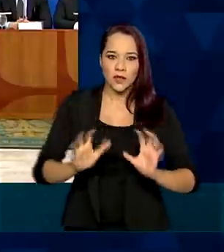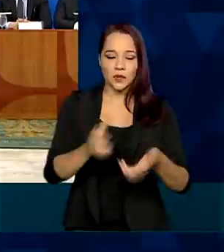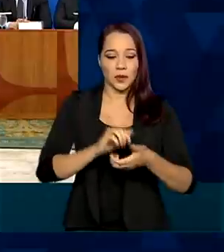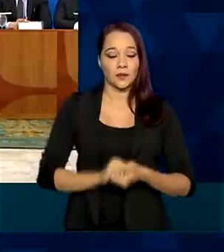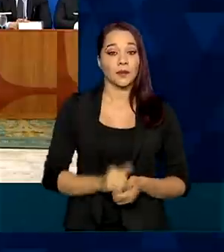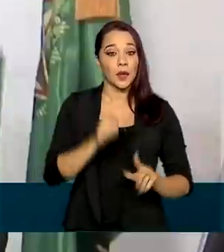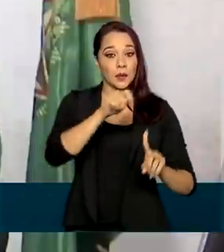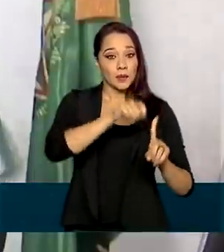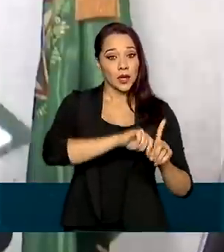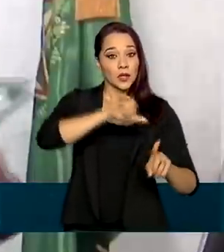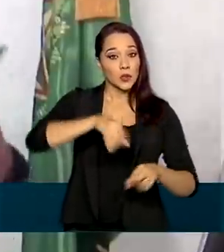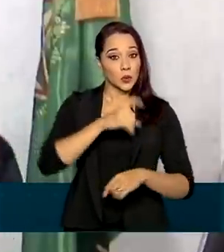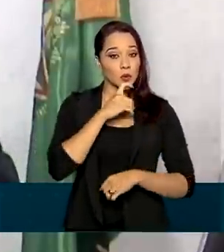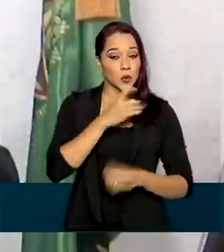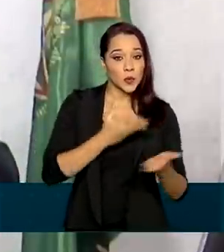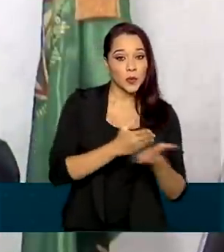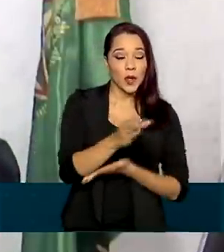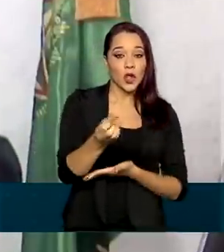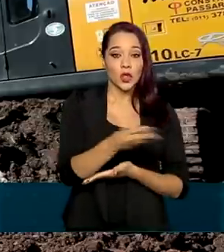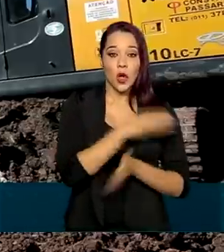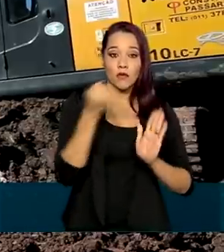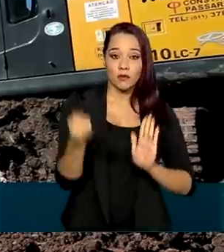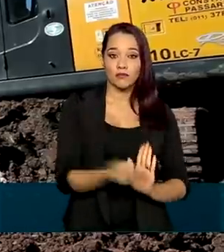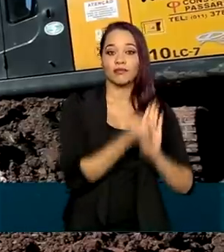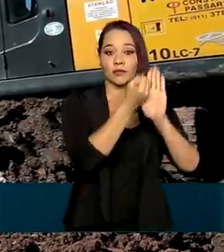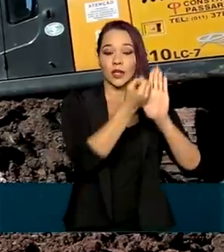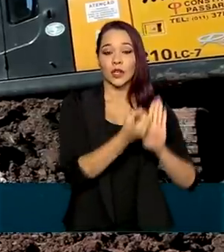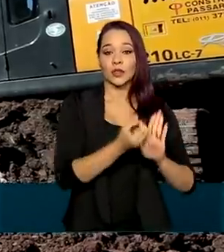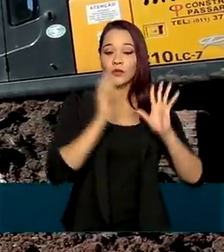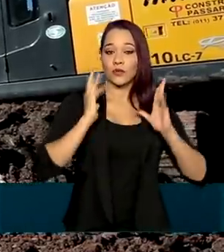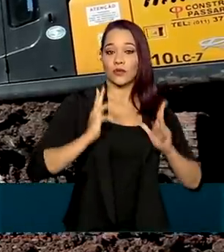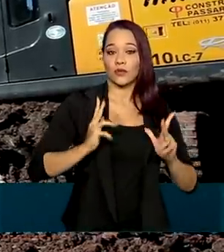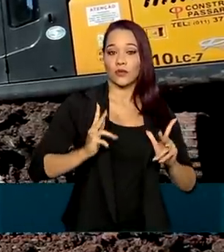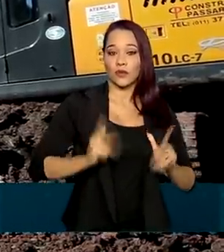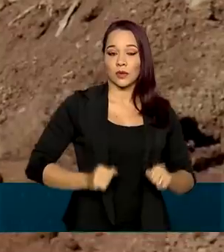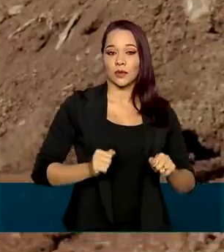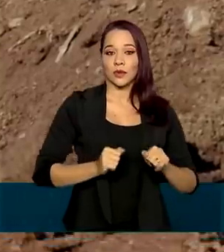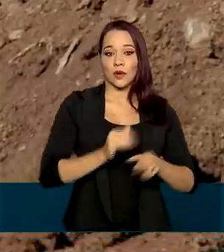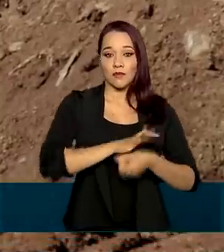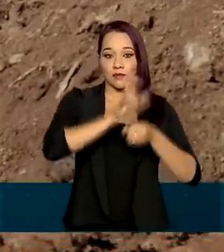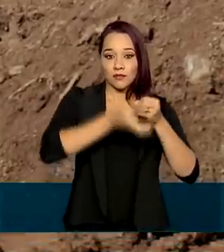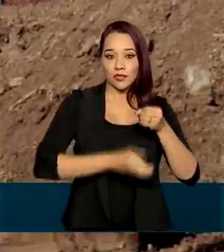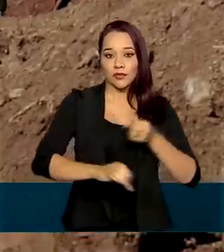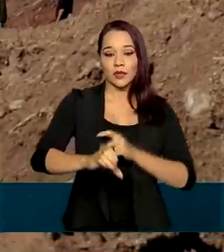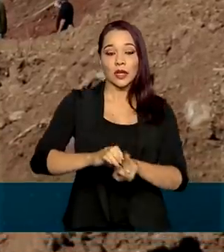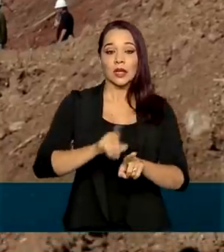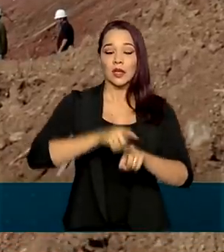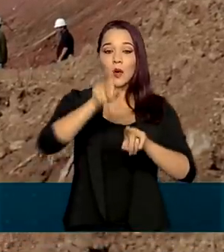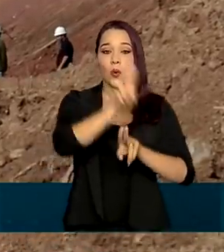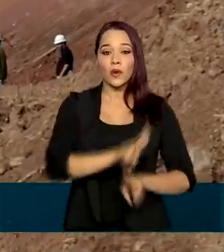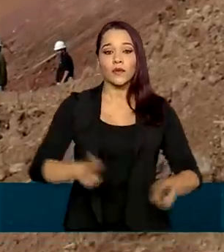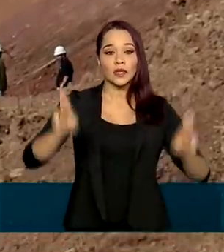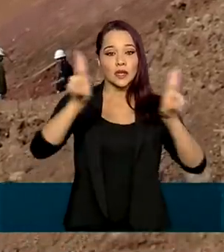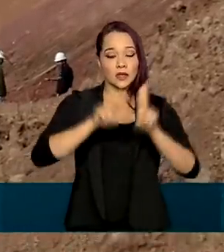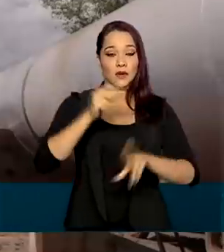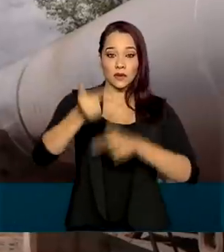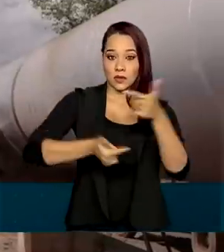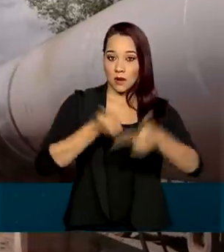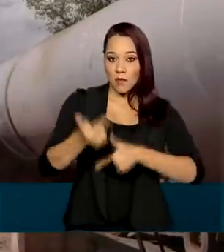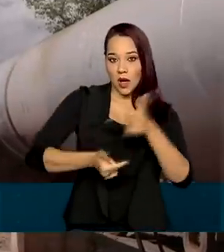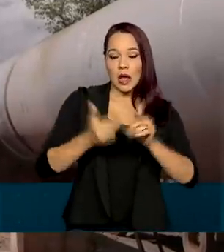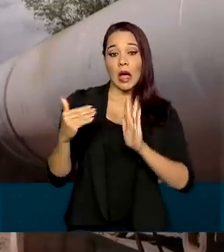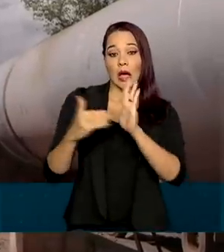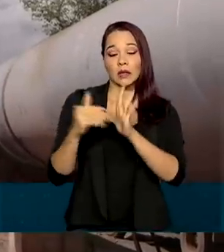julho, foi sancionado o novo marco legal do saneamento básico, que prevê a universalização dos serviços